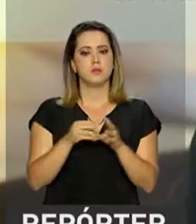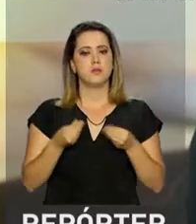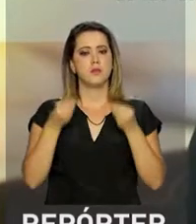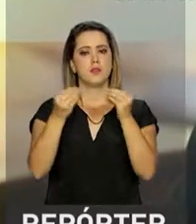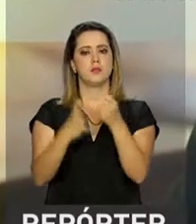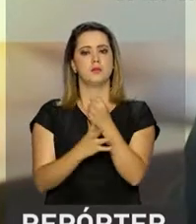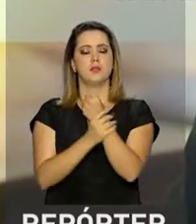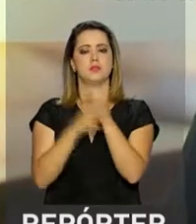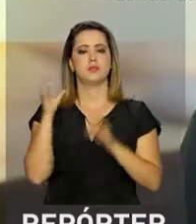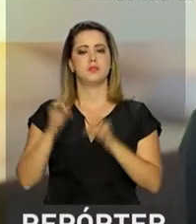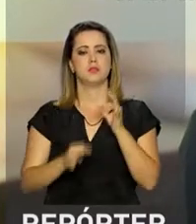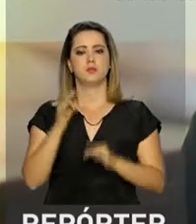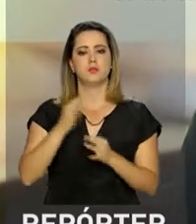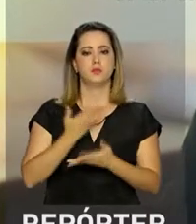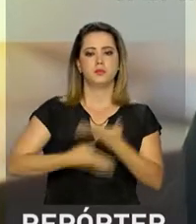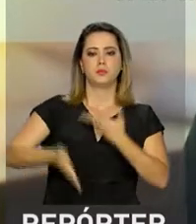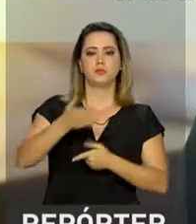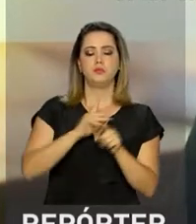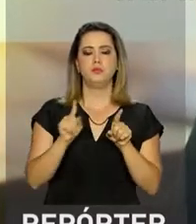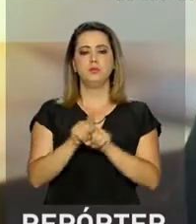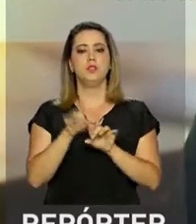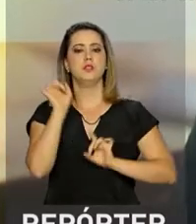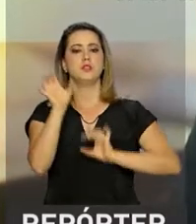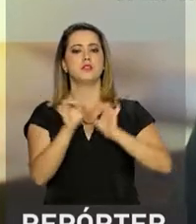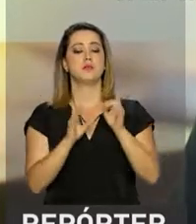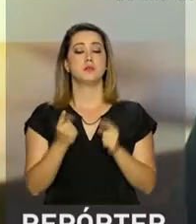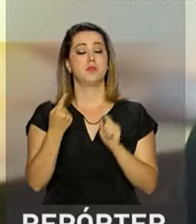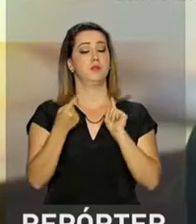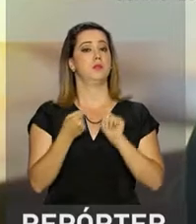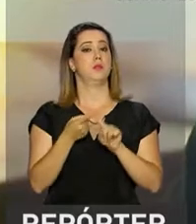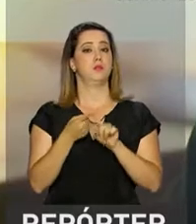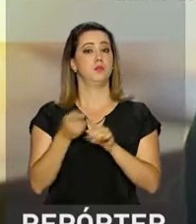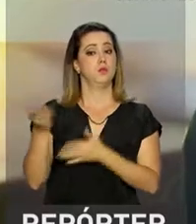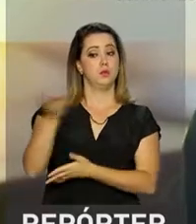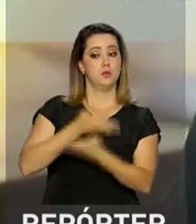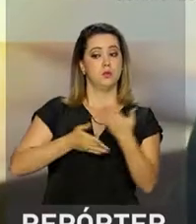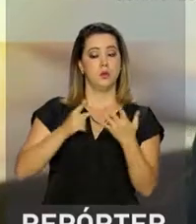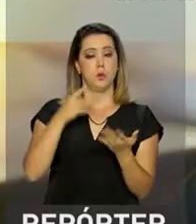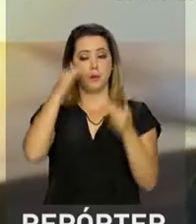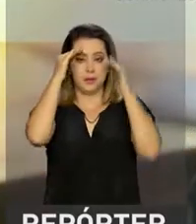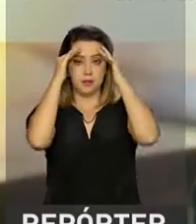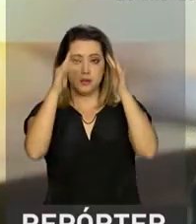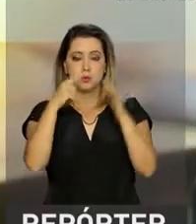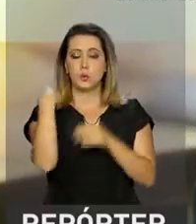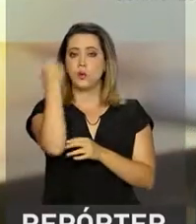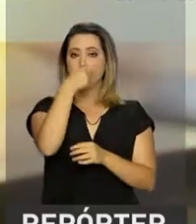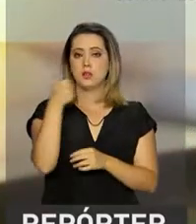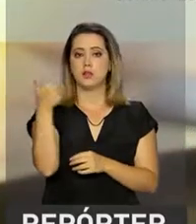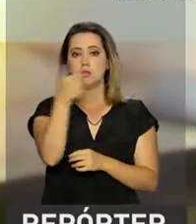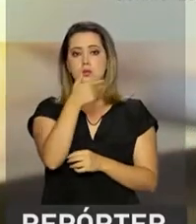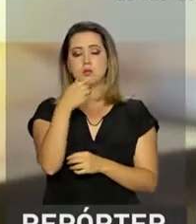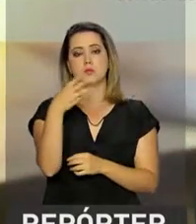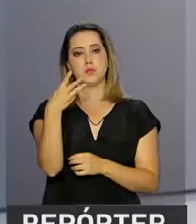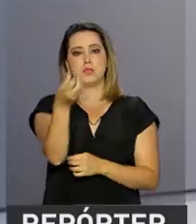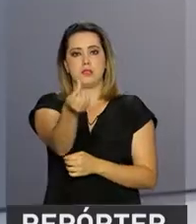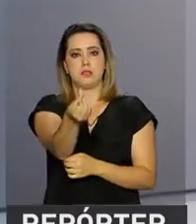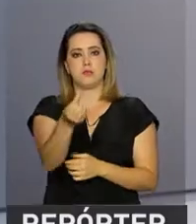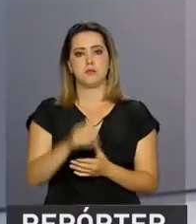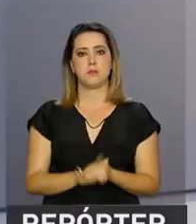segurança jurídica nessa relação, em especial nesse item relacionado ao cumprimento da jornada 12 por 36.